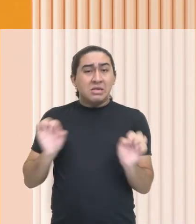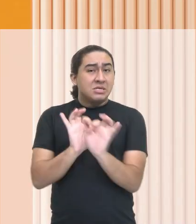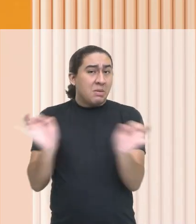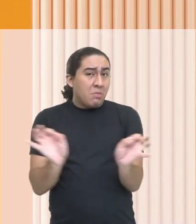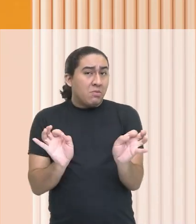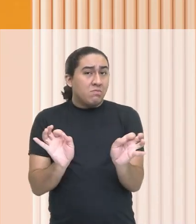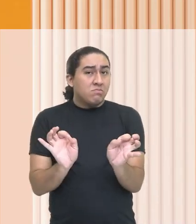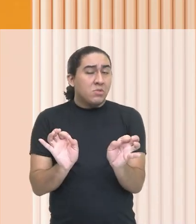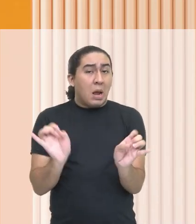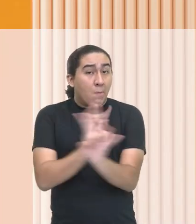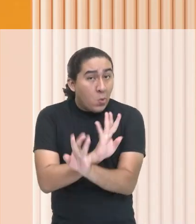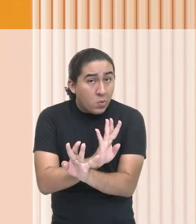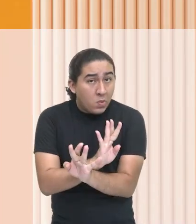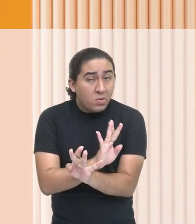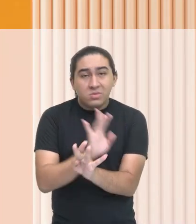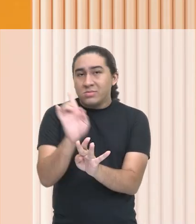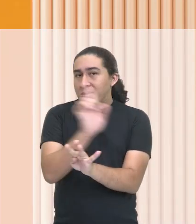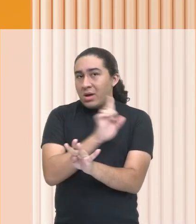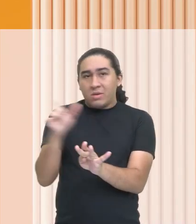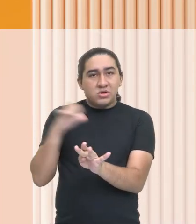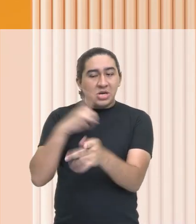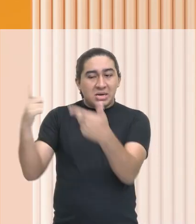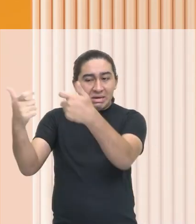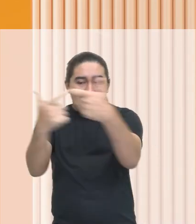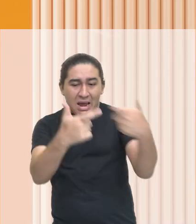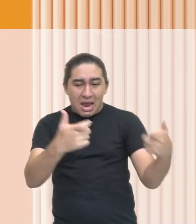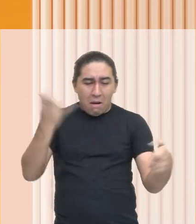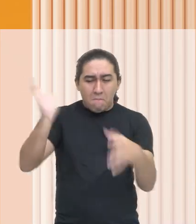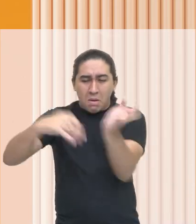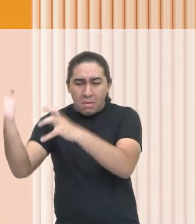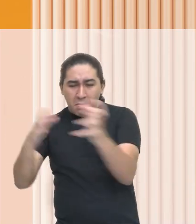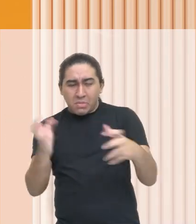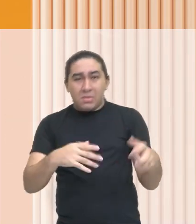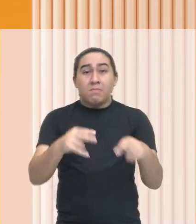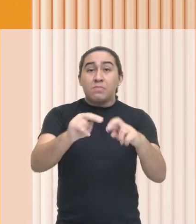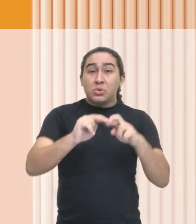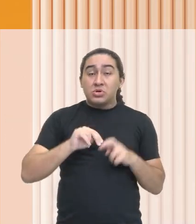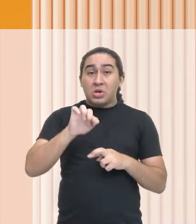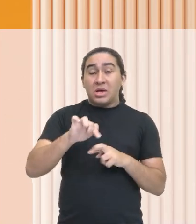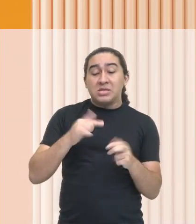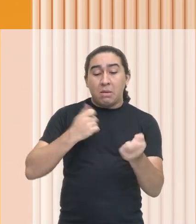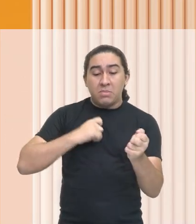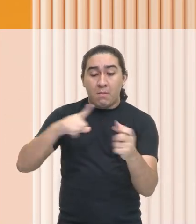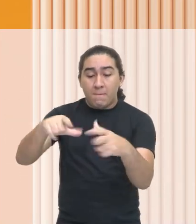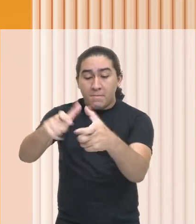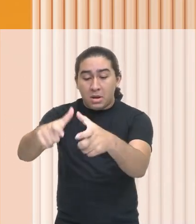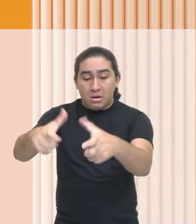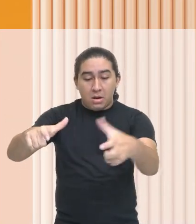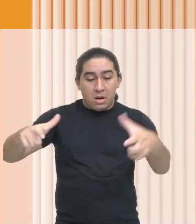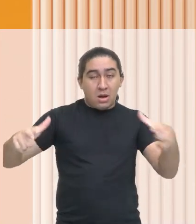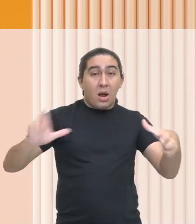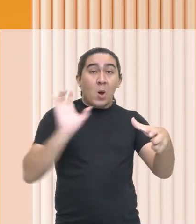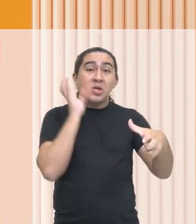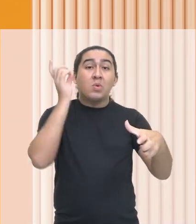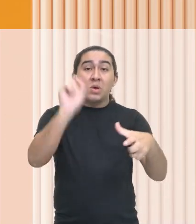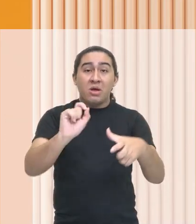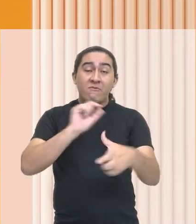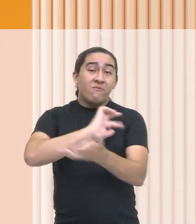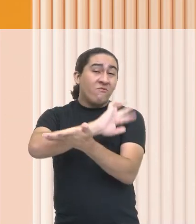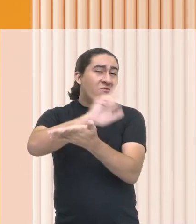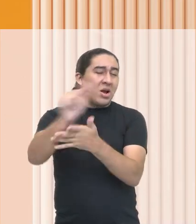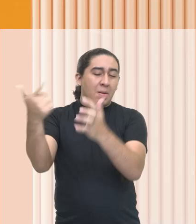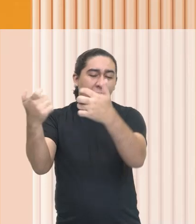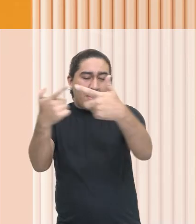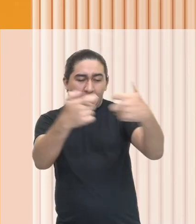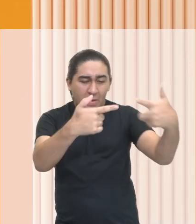fácil assim? Não, houveram guerras. Ou seja, justamente nesse processo de expansão do território aconteceram muitas